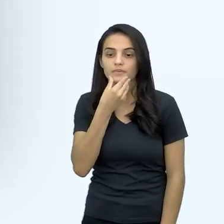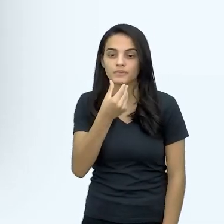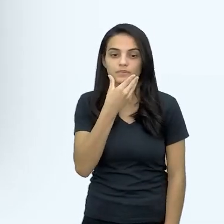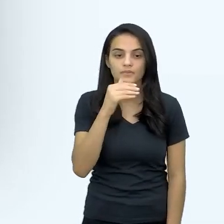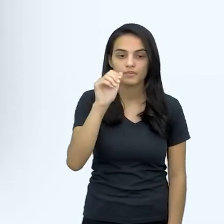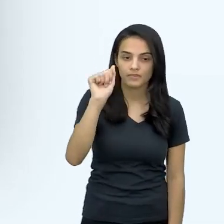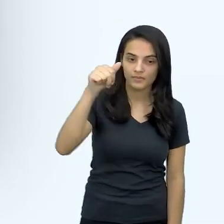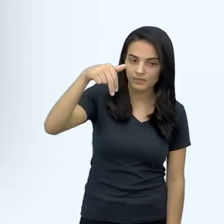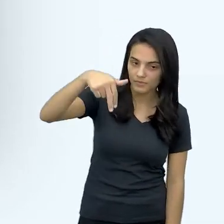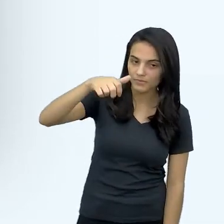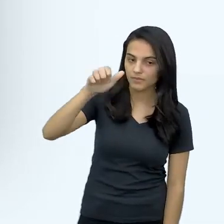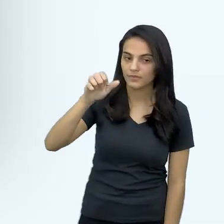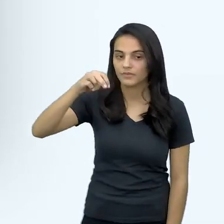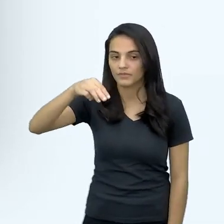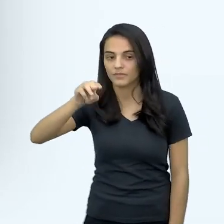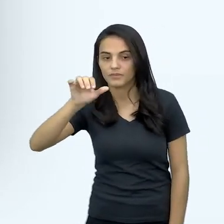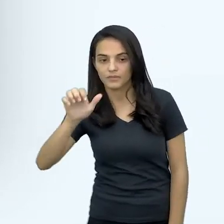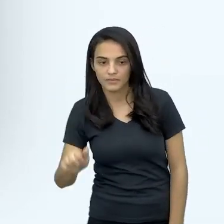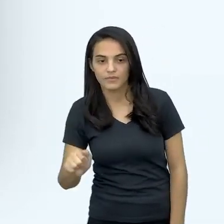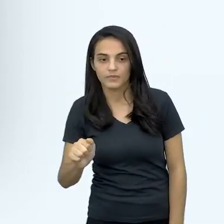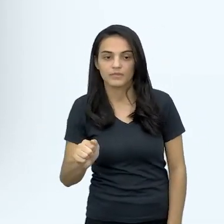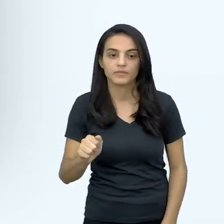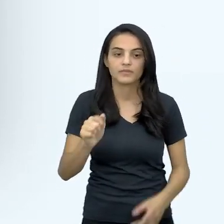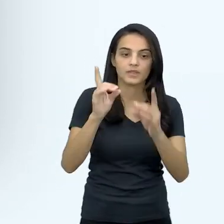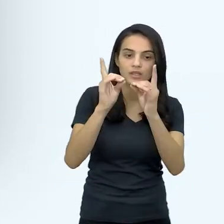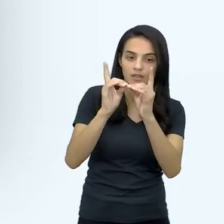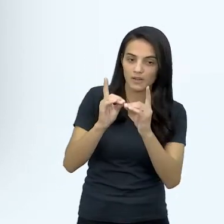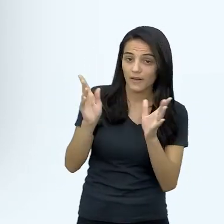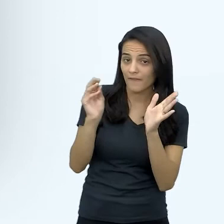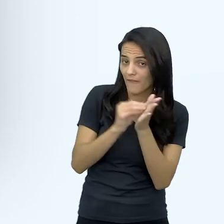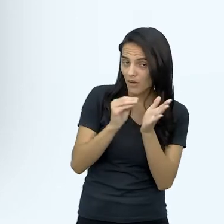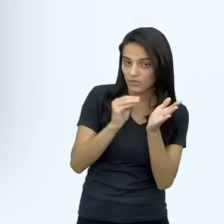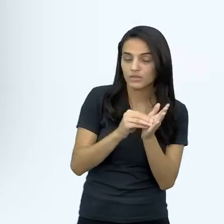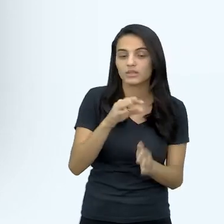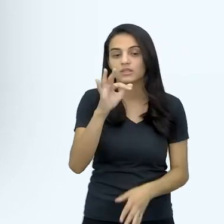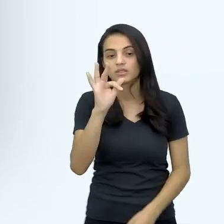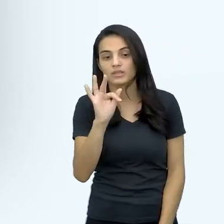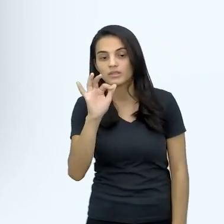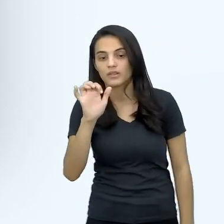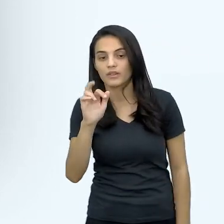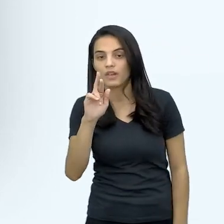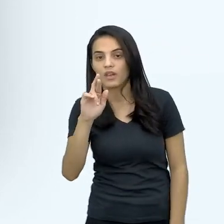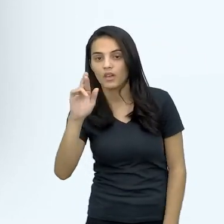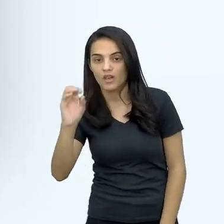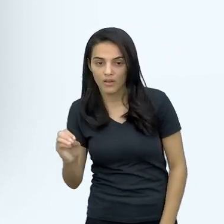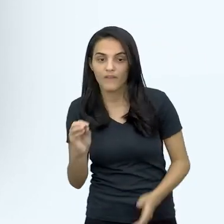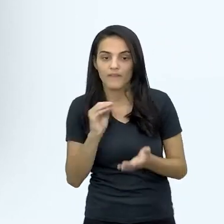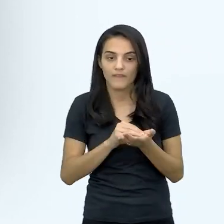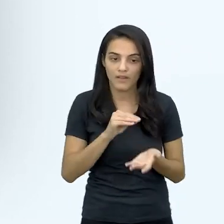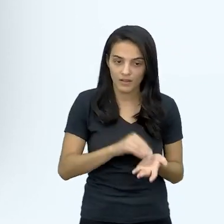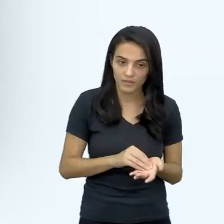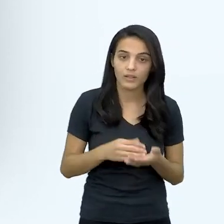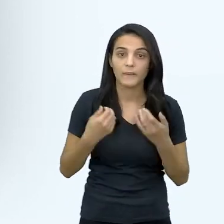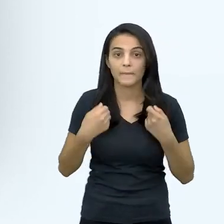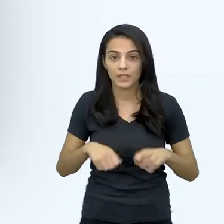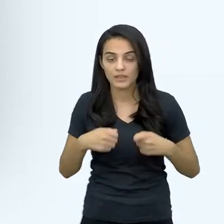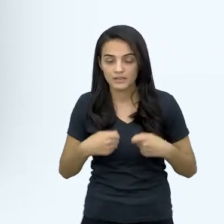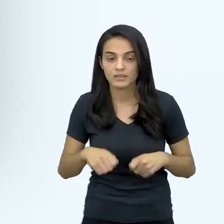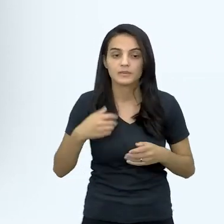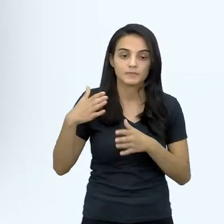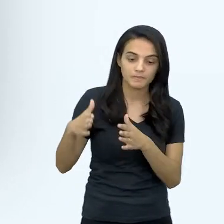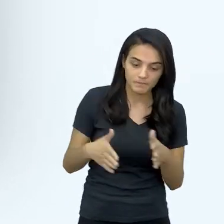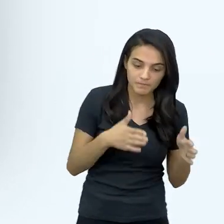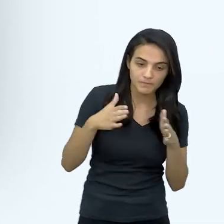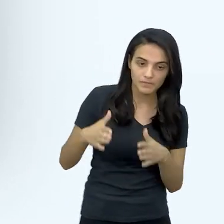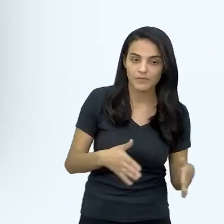anemia, o ferroprivo, anemia por deficiência de ferro, né, devido à deficiência de ferro ou mineral necessário, né, para a produção